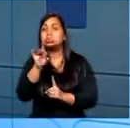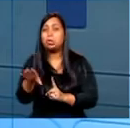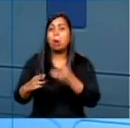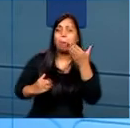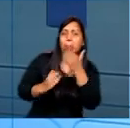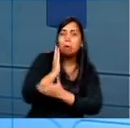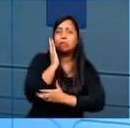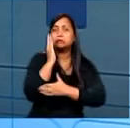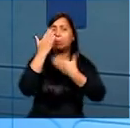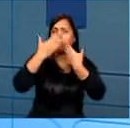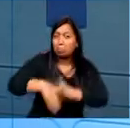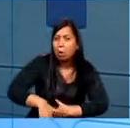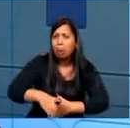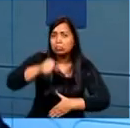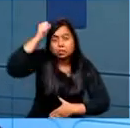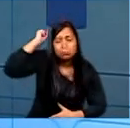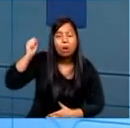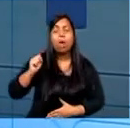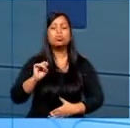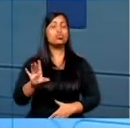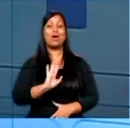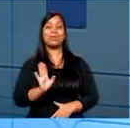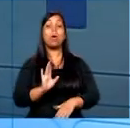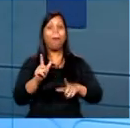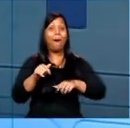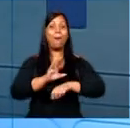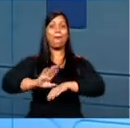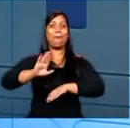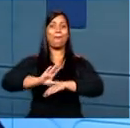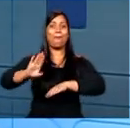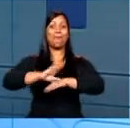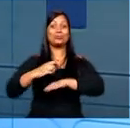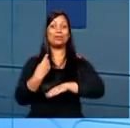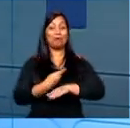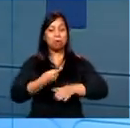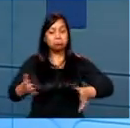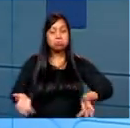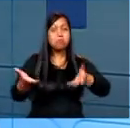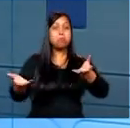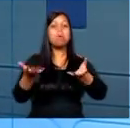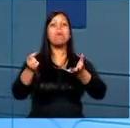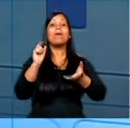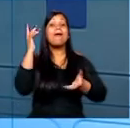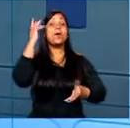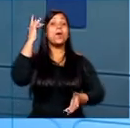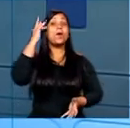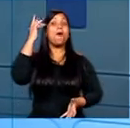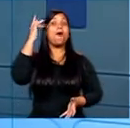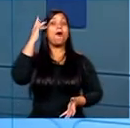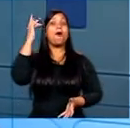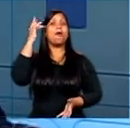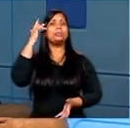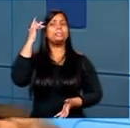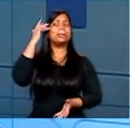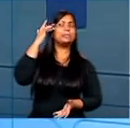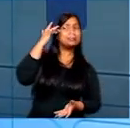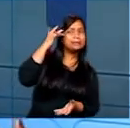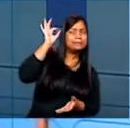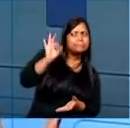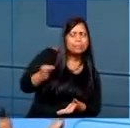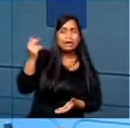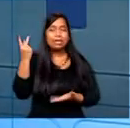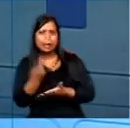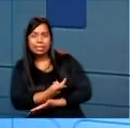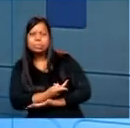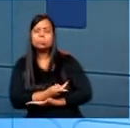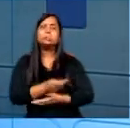aprovação no vestibular, que ele também é um cursinho onde a gente trabalha com formação de consciência crítica. Então, dos alunos se